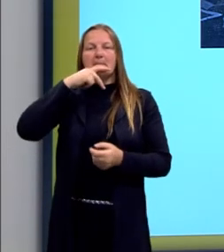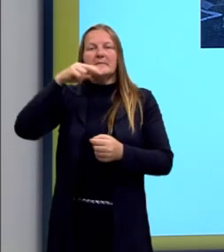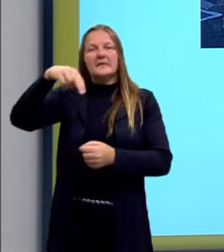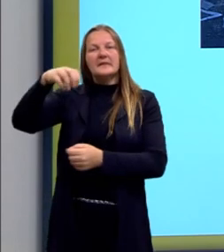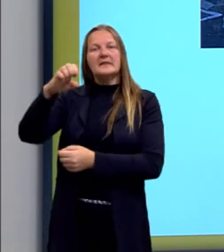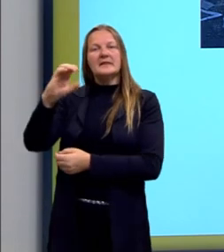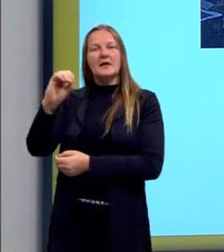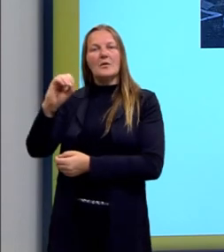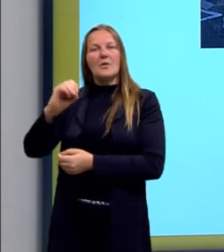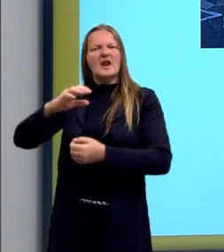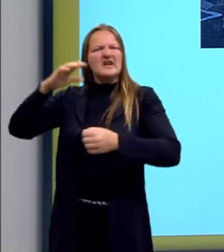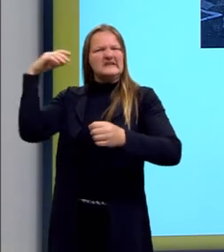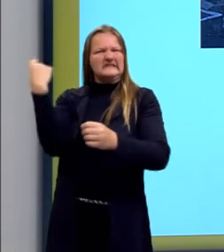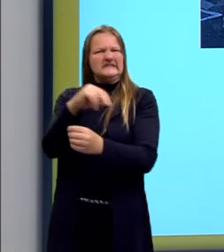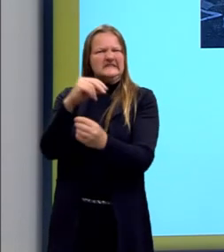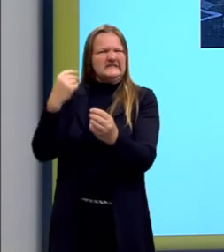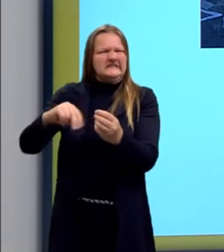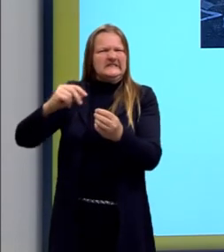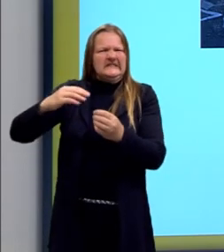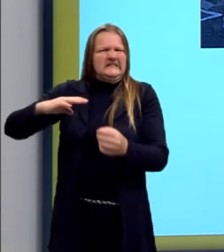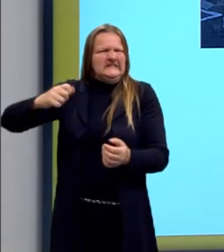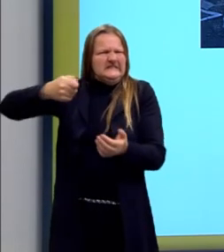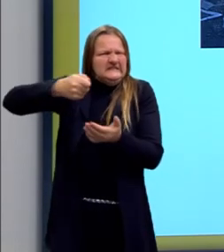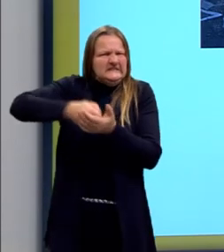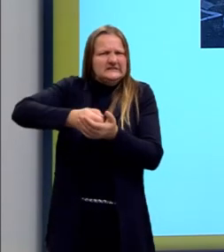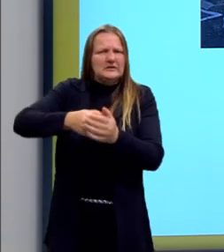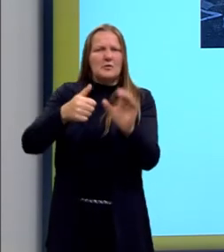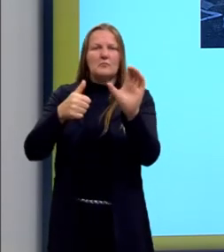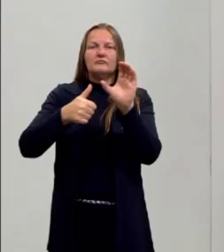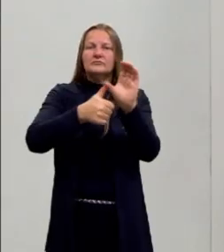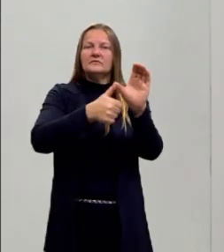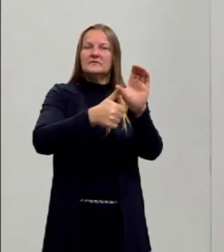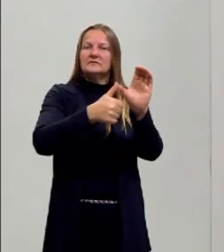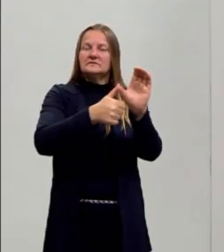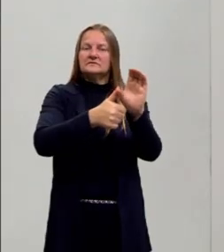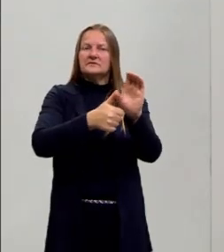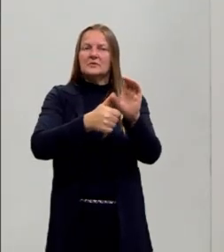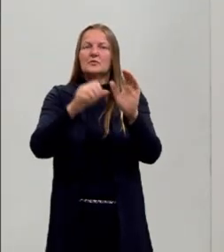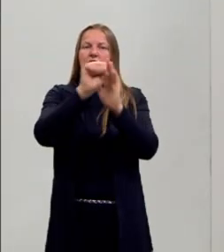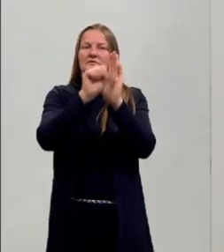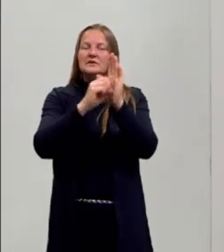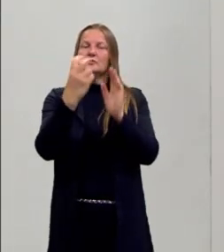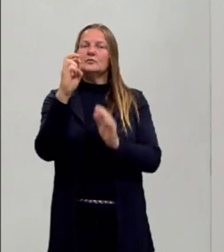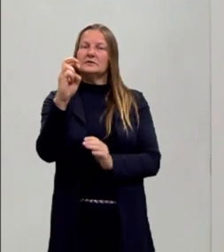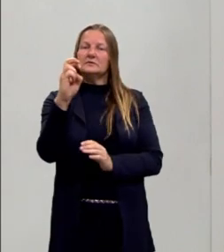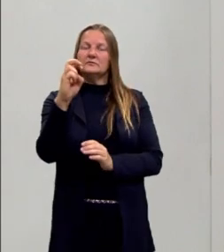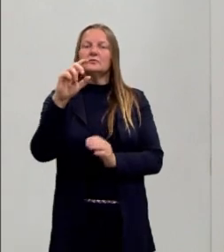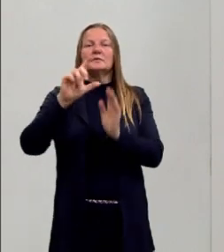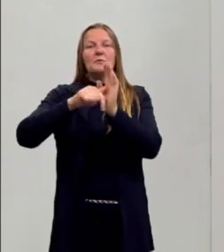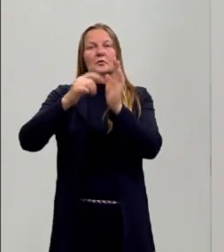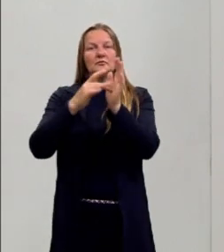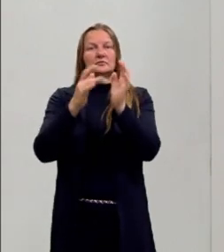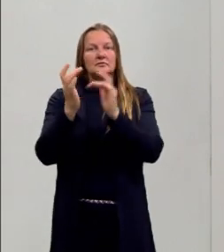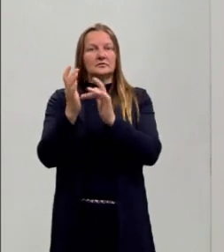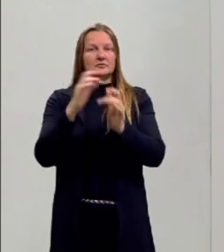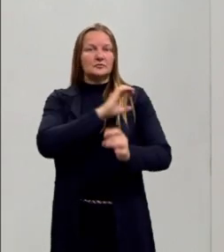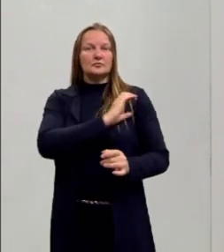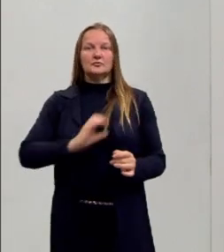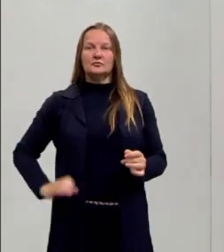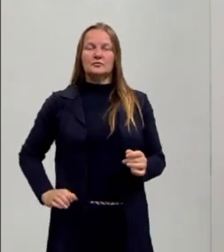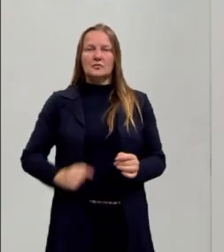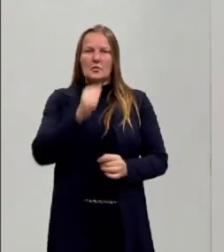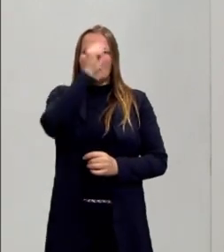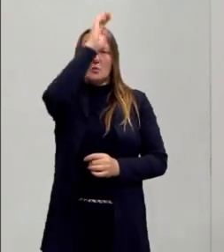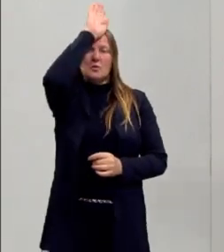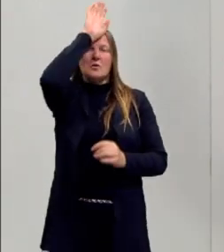morta, espancada, torturada por cristãos ali no século V d.C., num momento em que o Império Romano